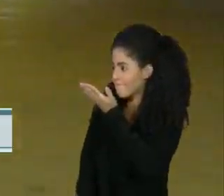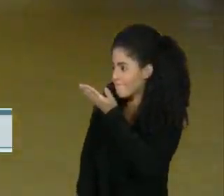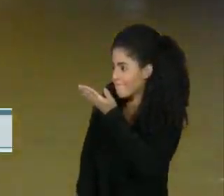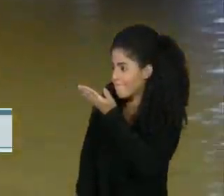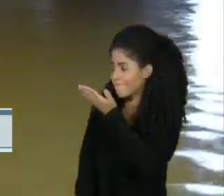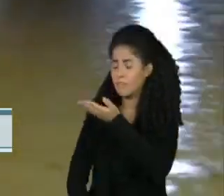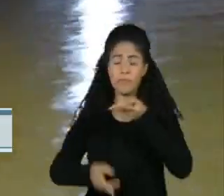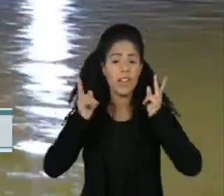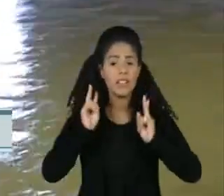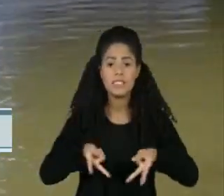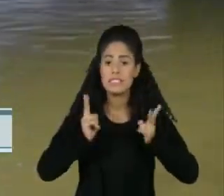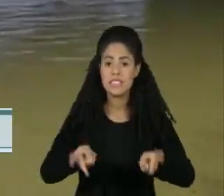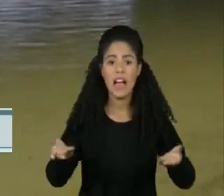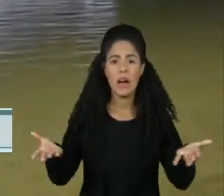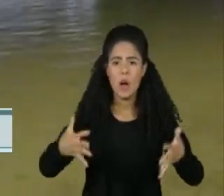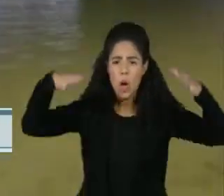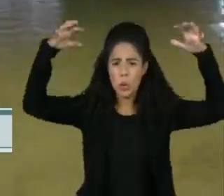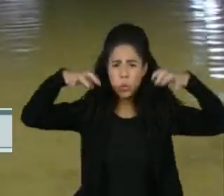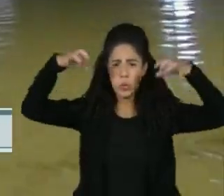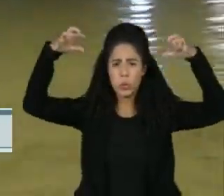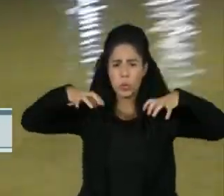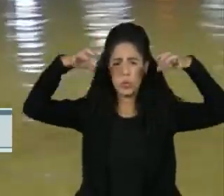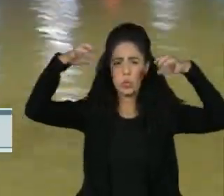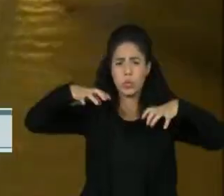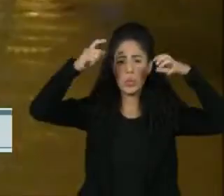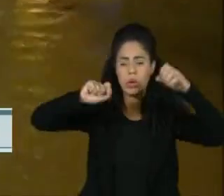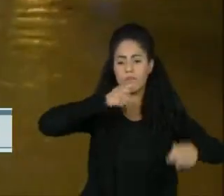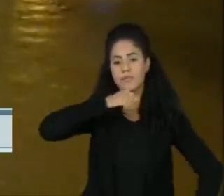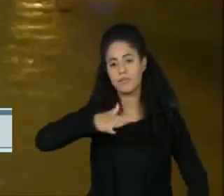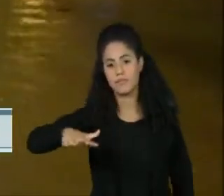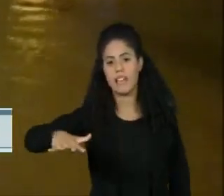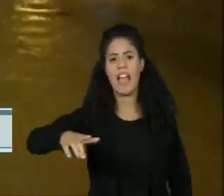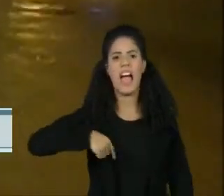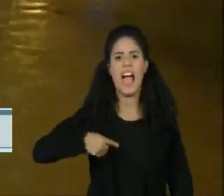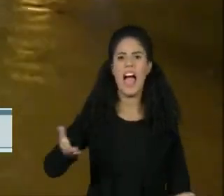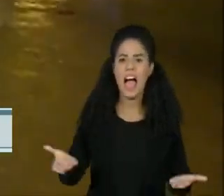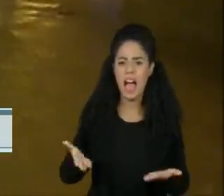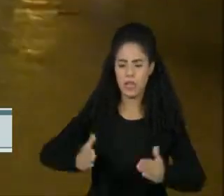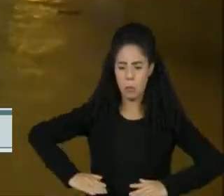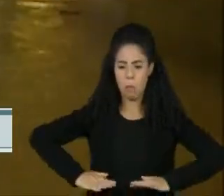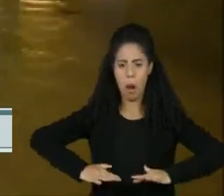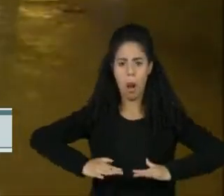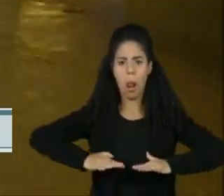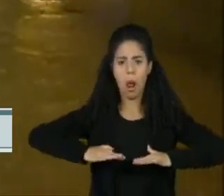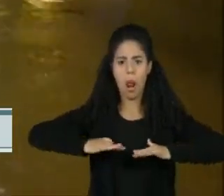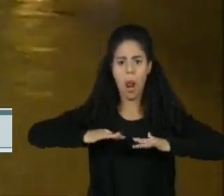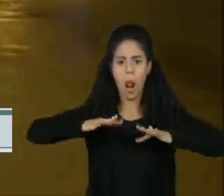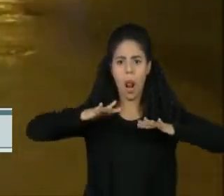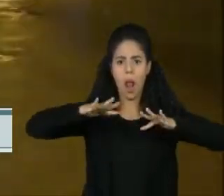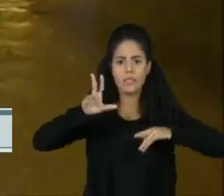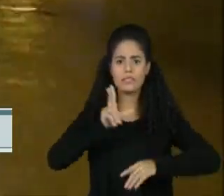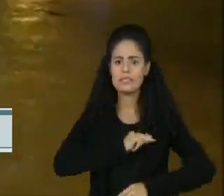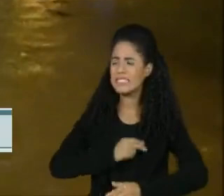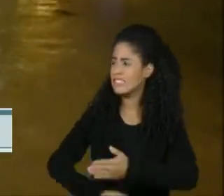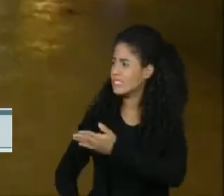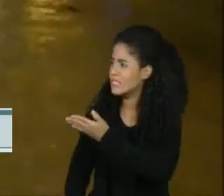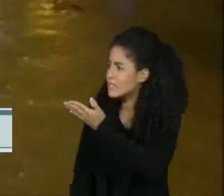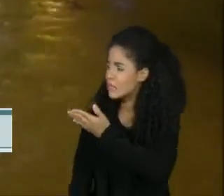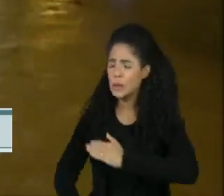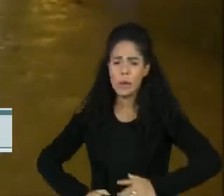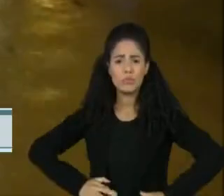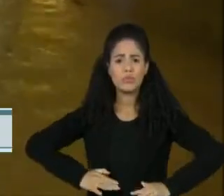comuns durante o período de chuvas na Baixada Santista. Para ver o nível da água, o prejuízo que essas águas